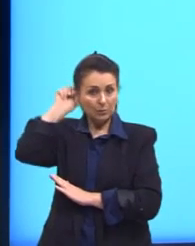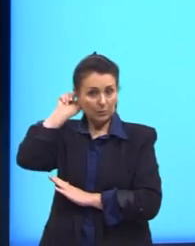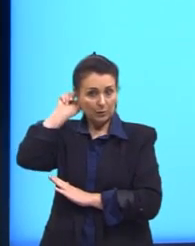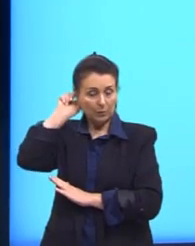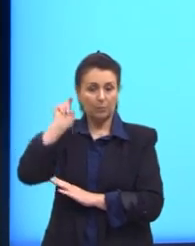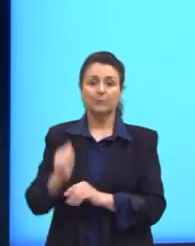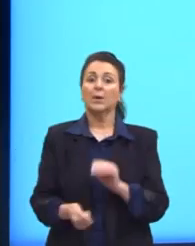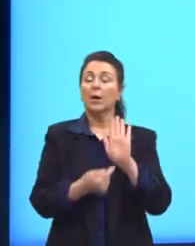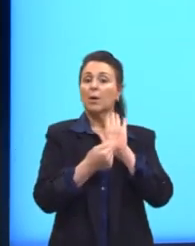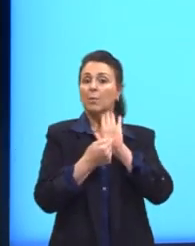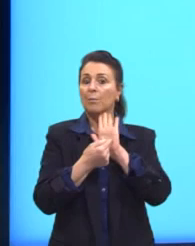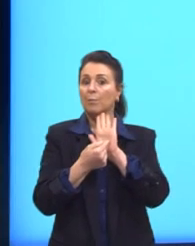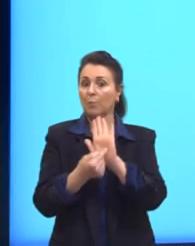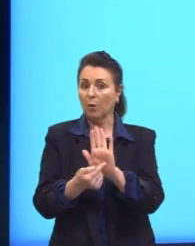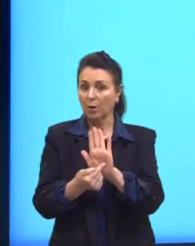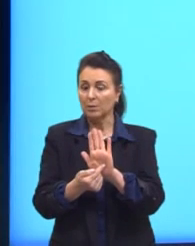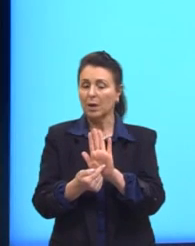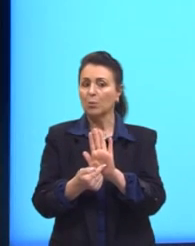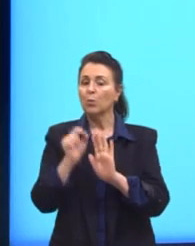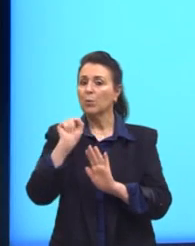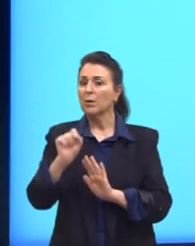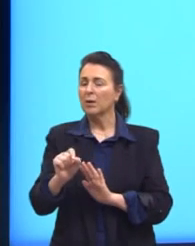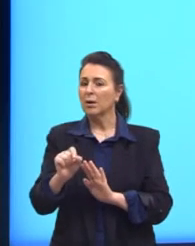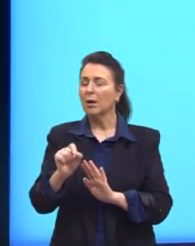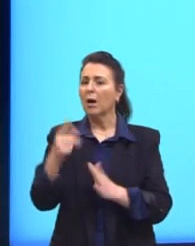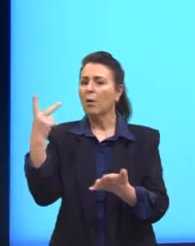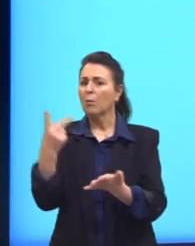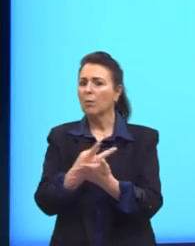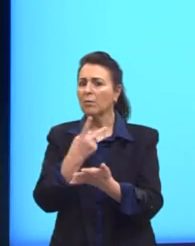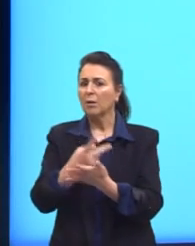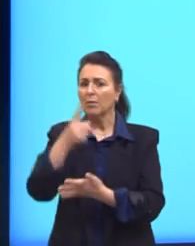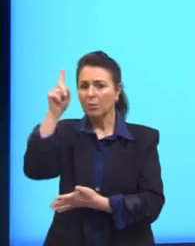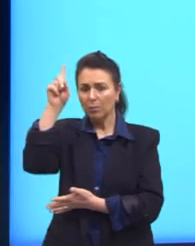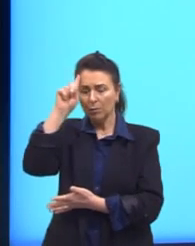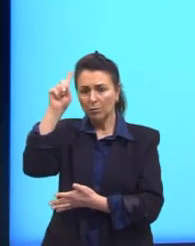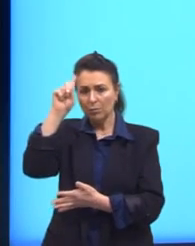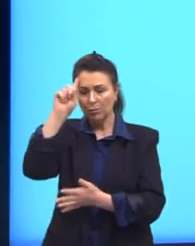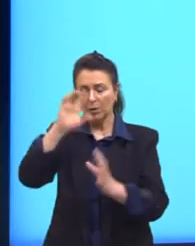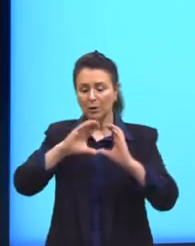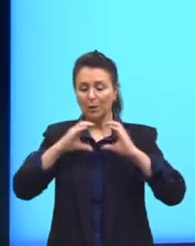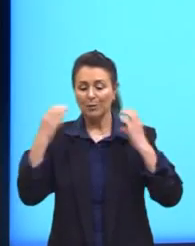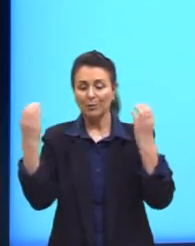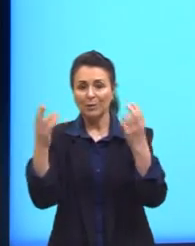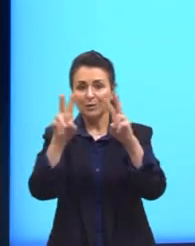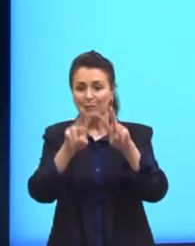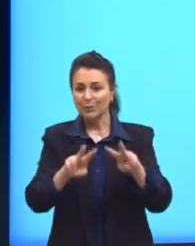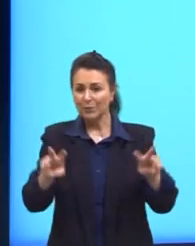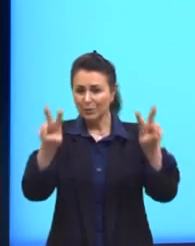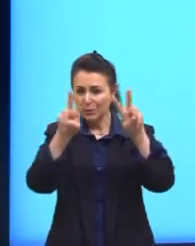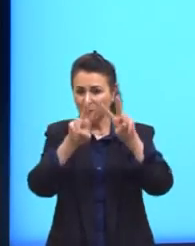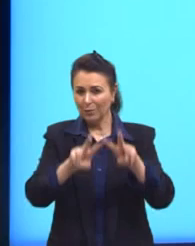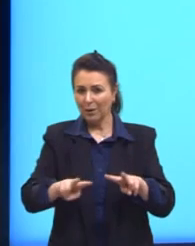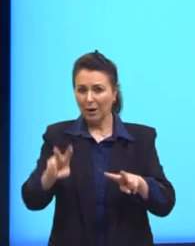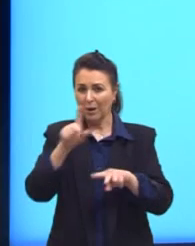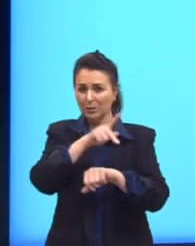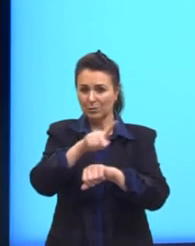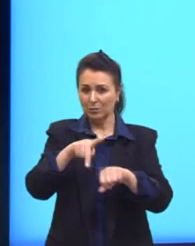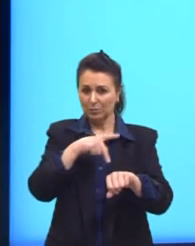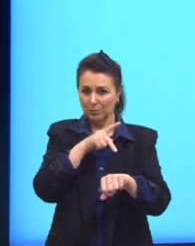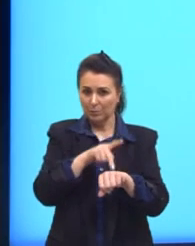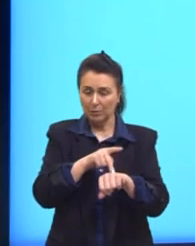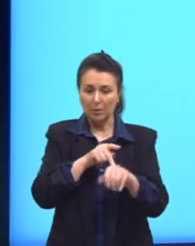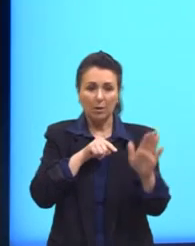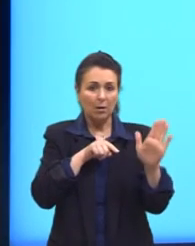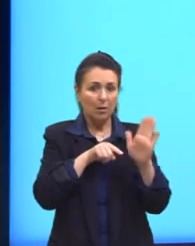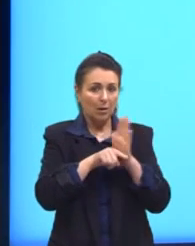largo do que acontece diariamente nas comunidades virtuais do país. Levantamento inédito realizado pelo projeto